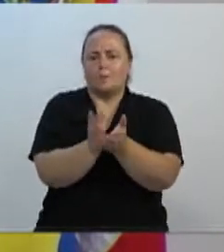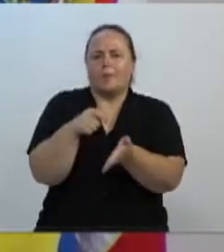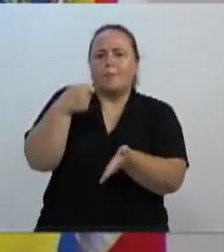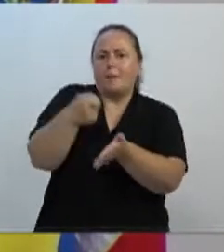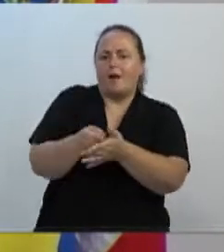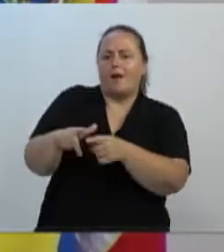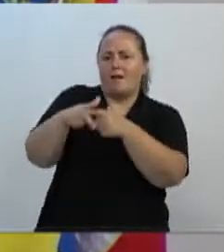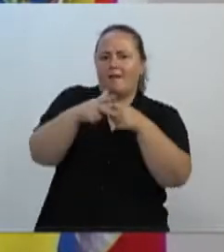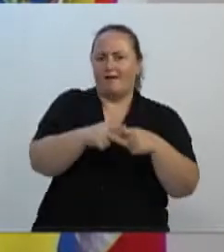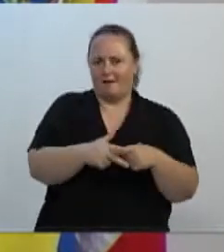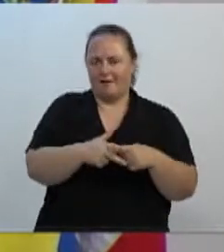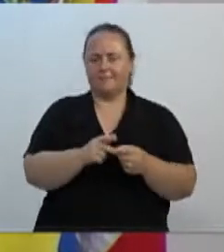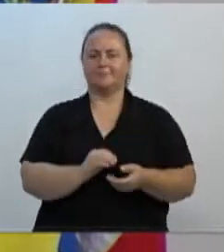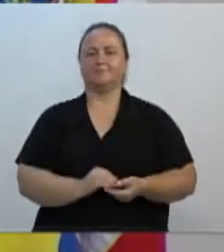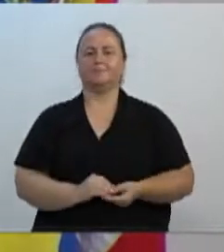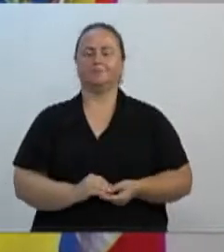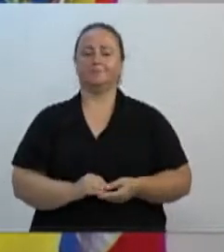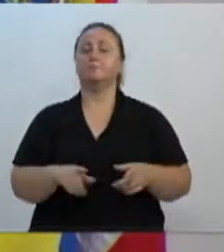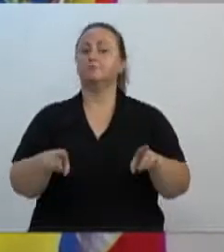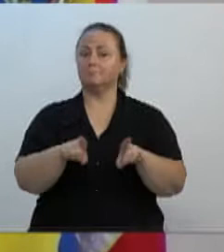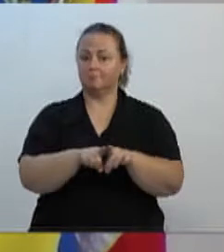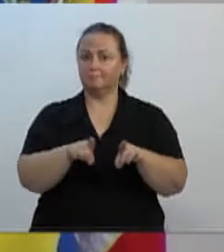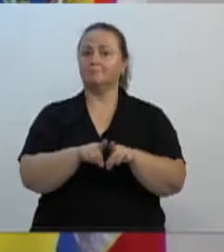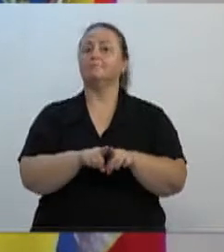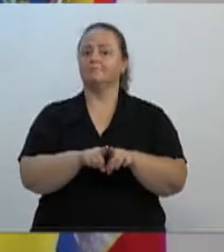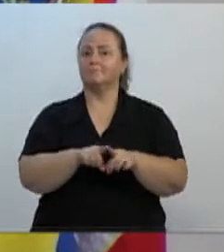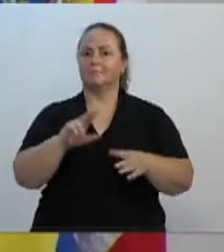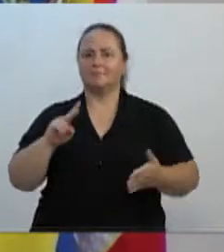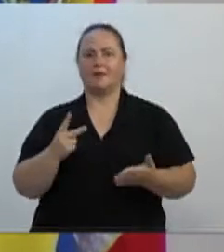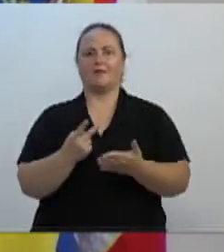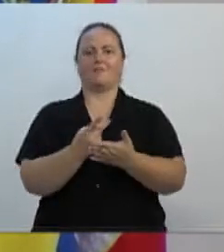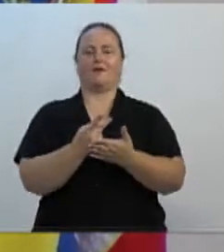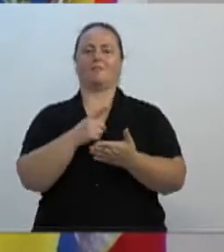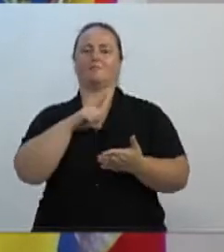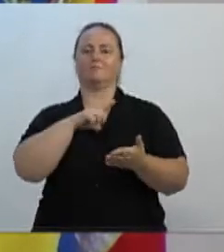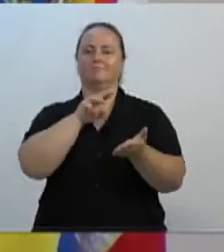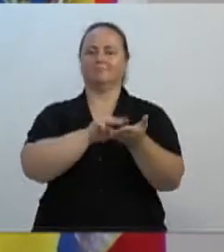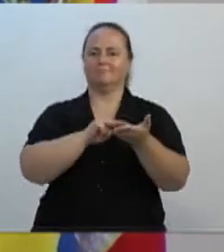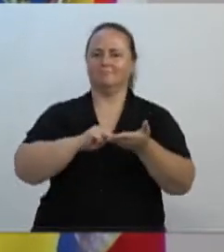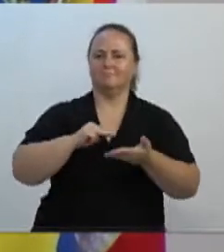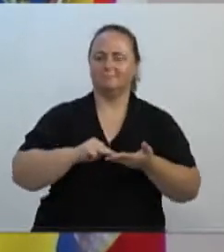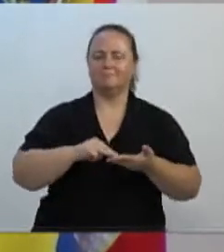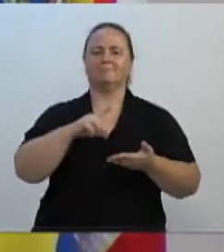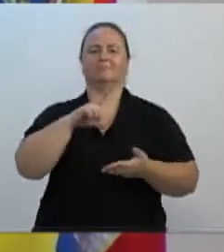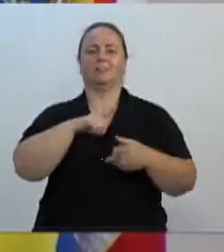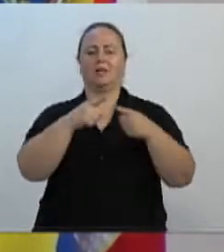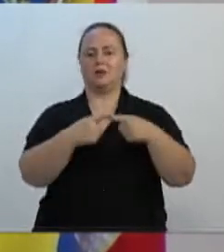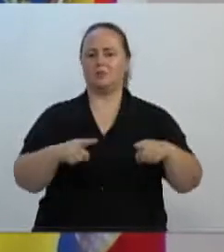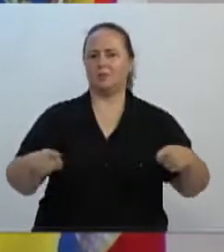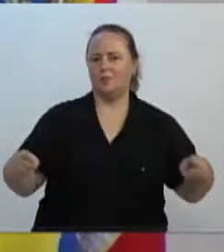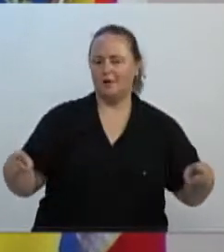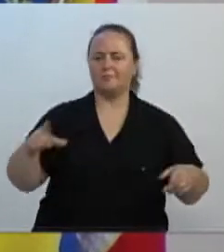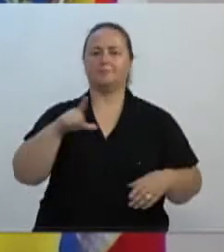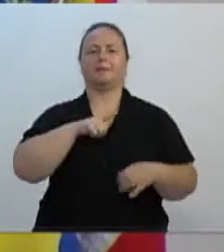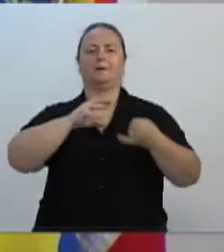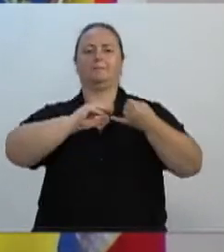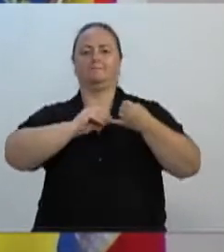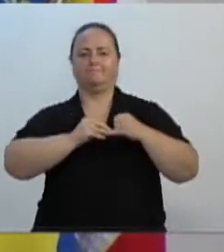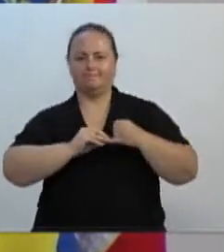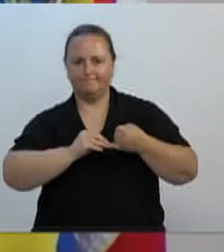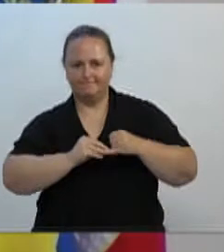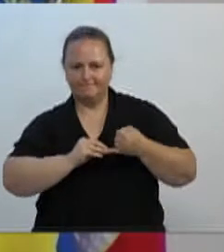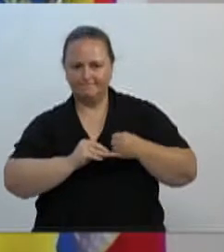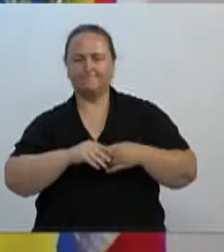temos programados alguns eventos festivos, como uma pastelada, uma churrascada, uma feijoada, um